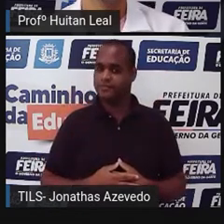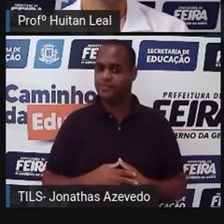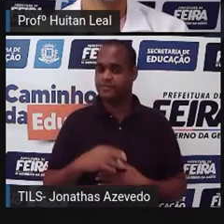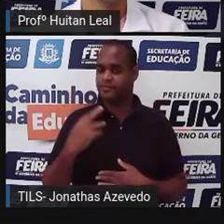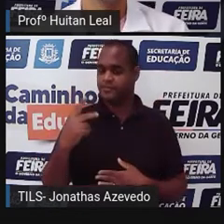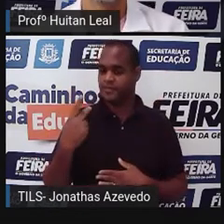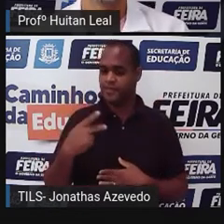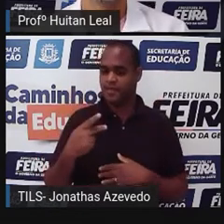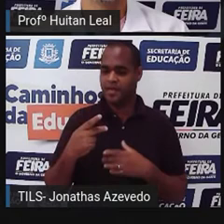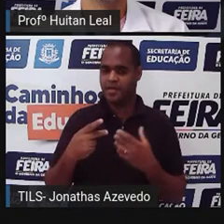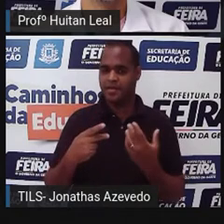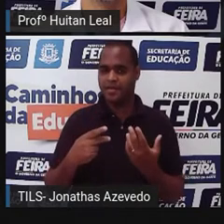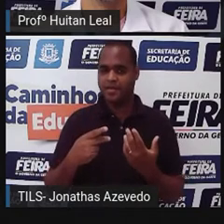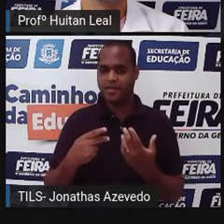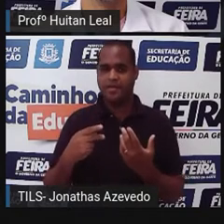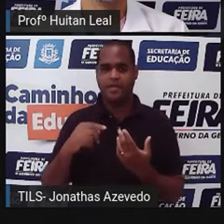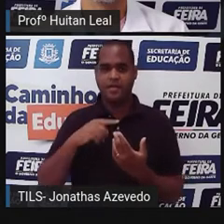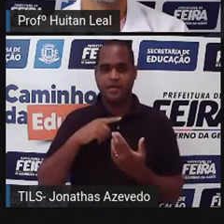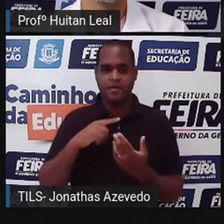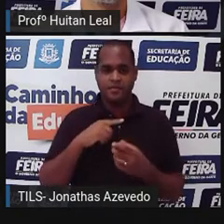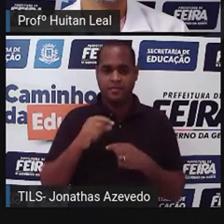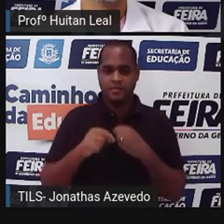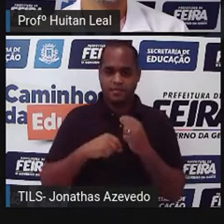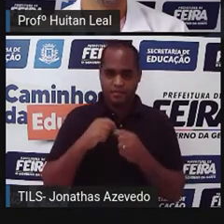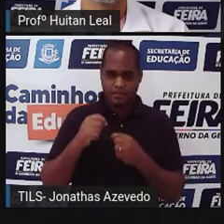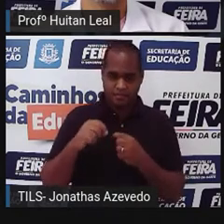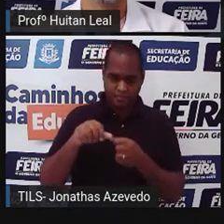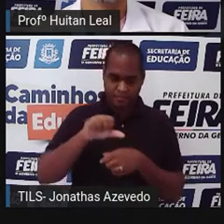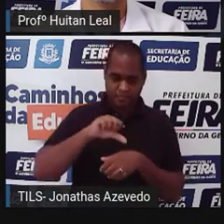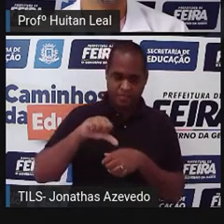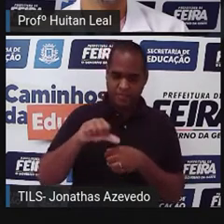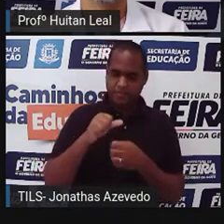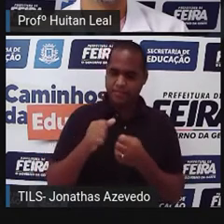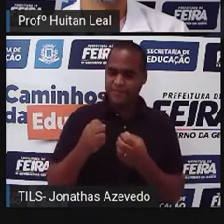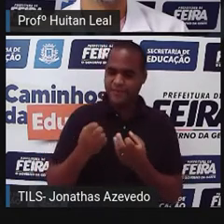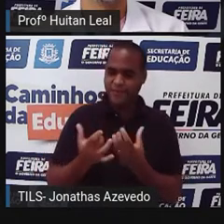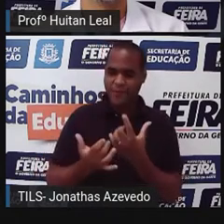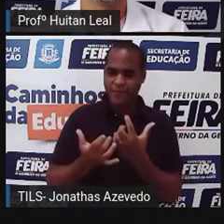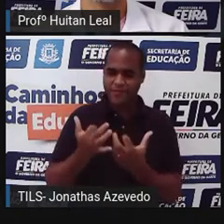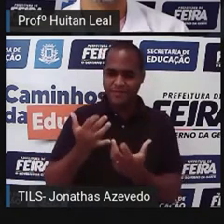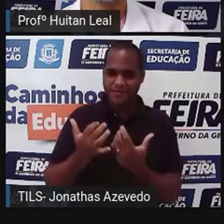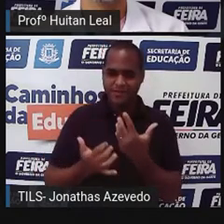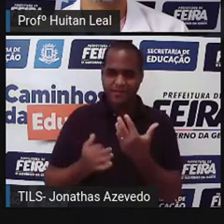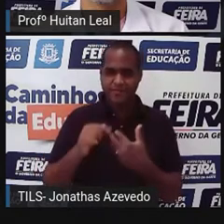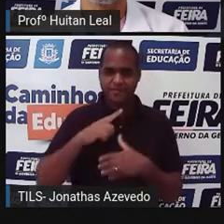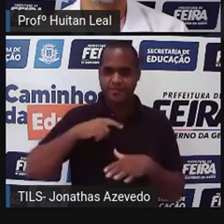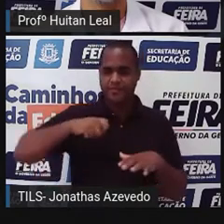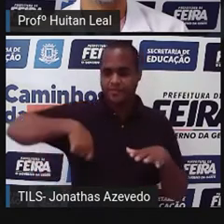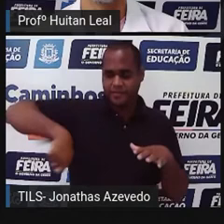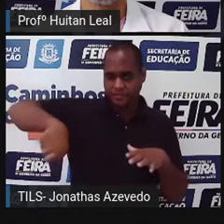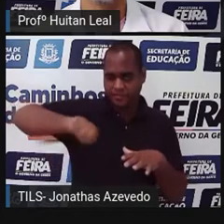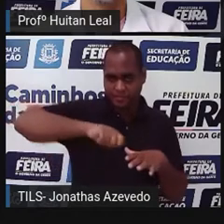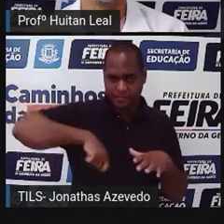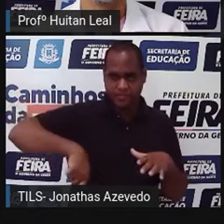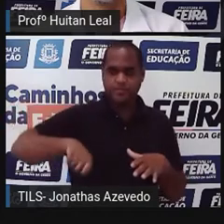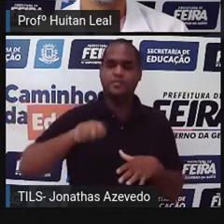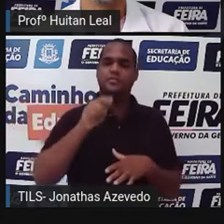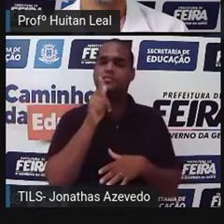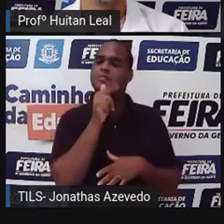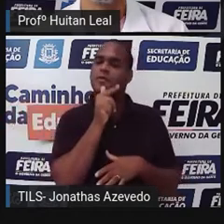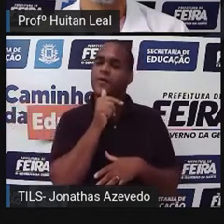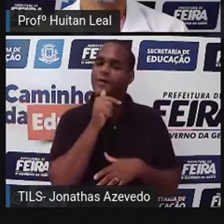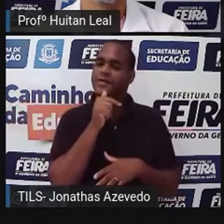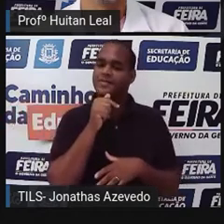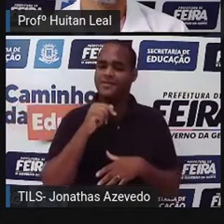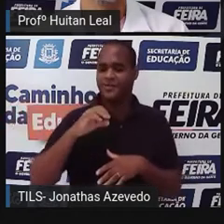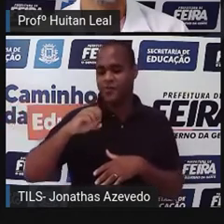as mãos com uma mecha embebida em gordura, acendeu o carvão e levou ao fogo um caldeirão com água, sal e